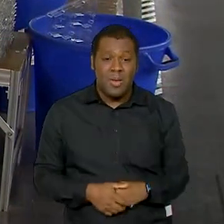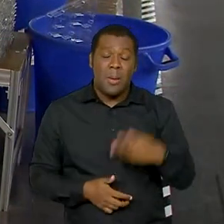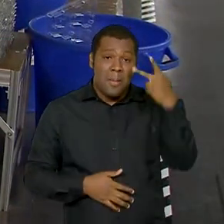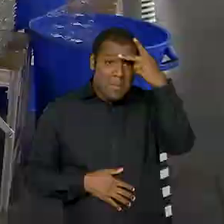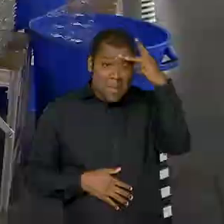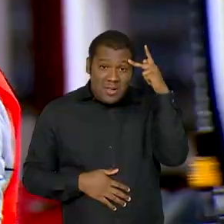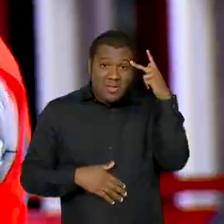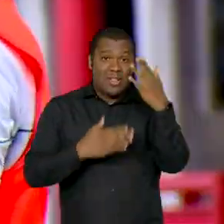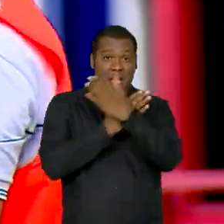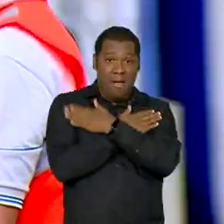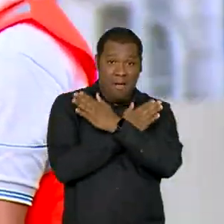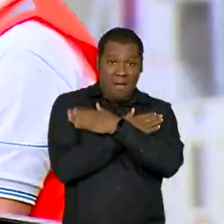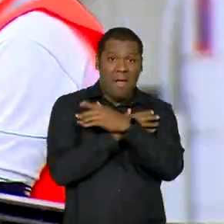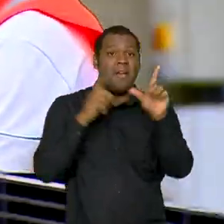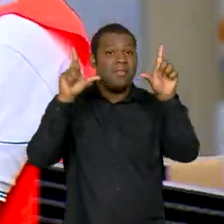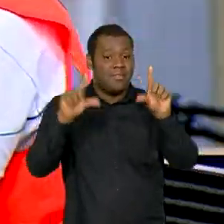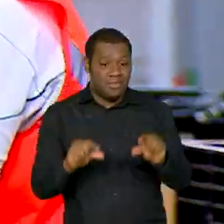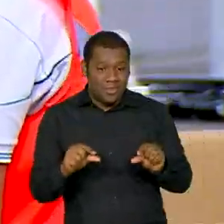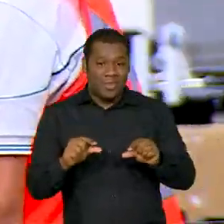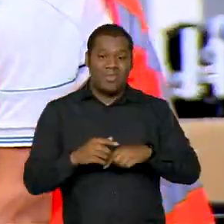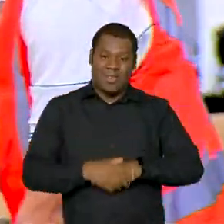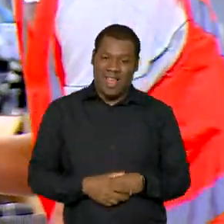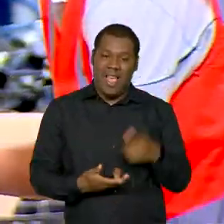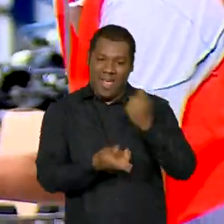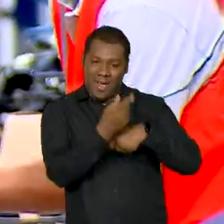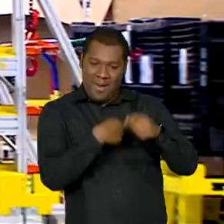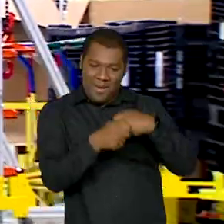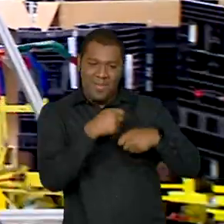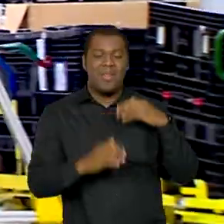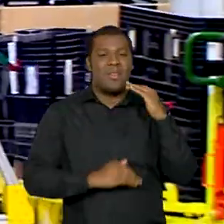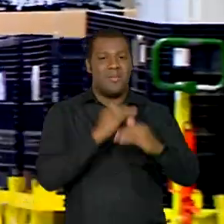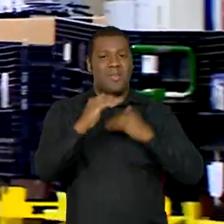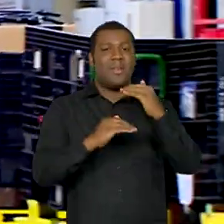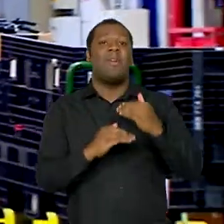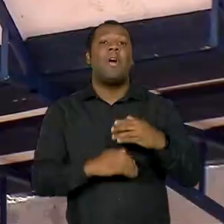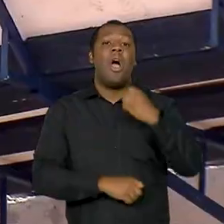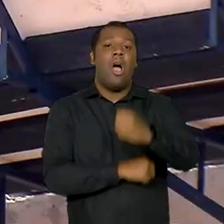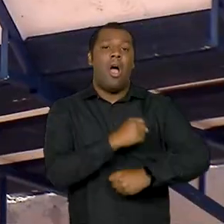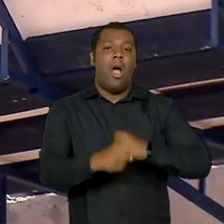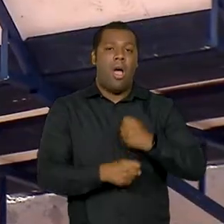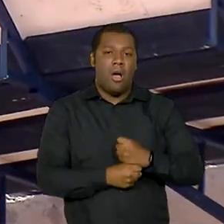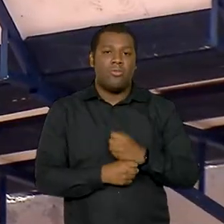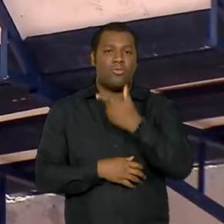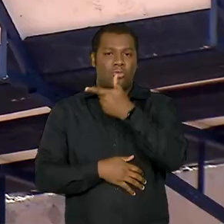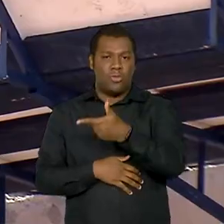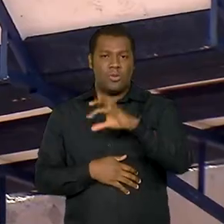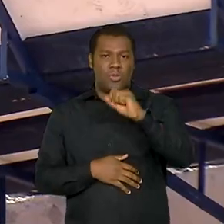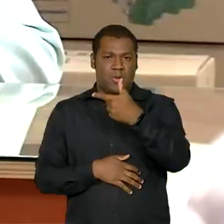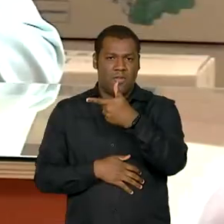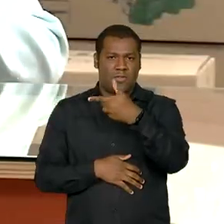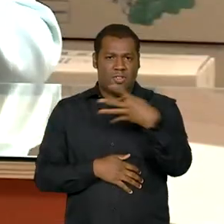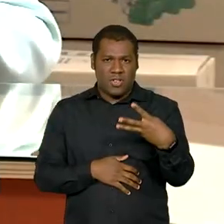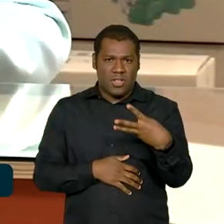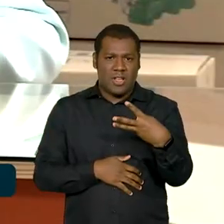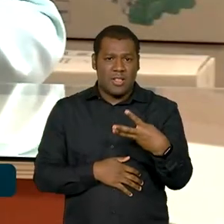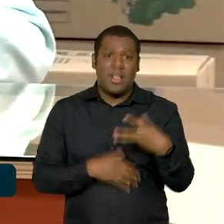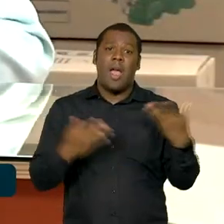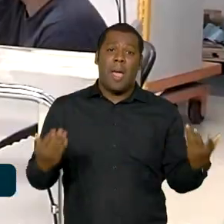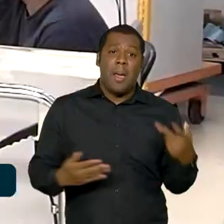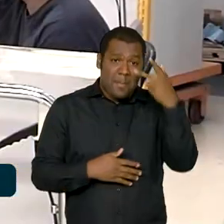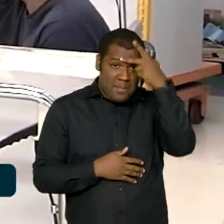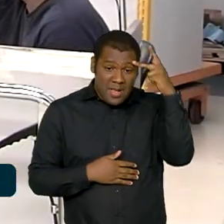desocupada, mais riqueza circulando. O Brasil fechou 2023 com a menor taxa de